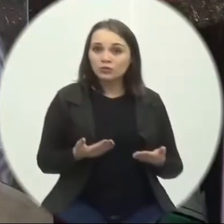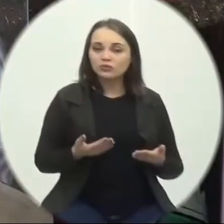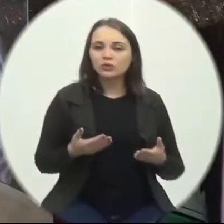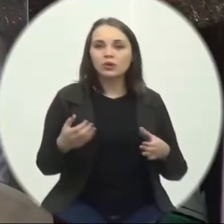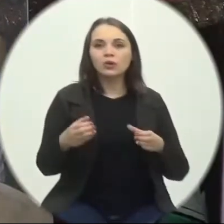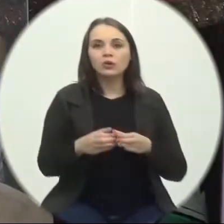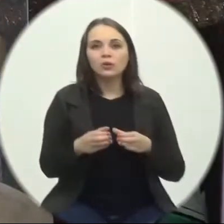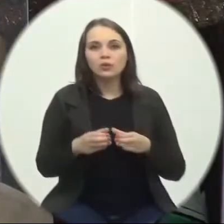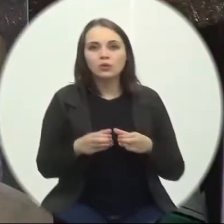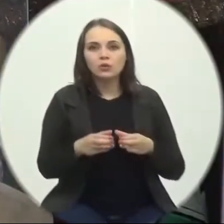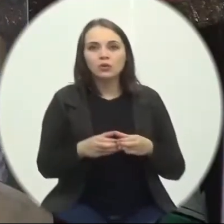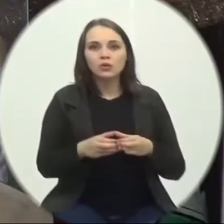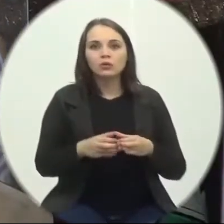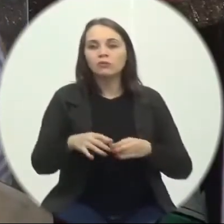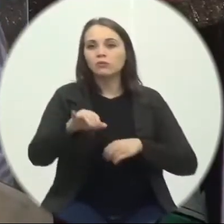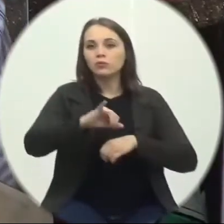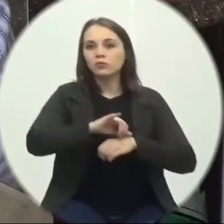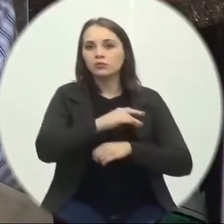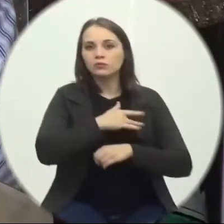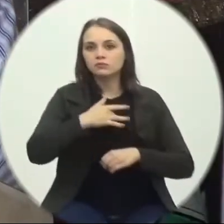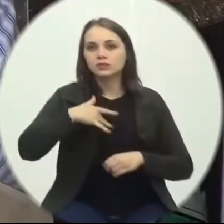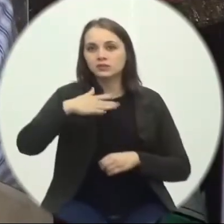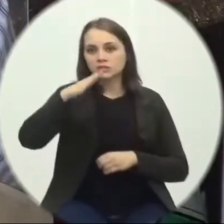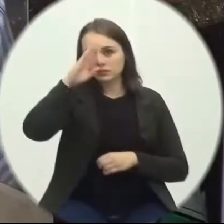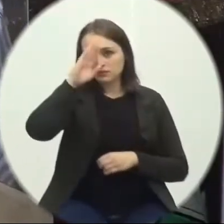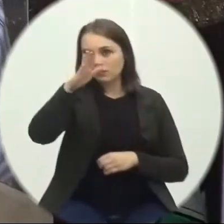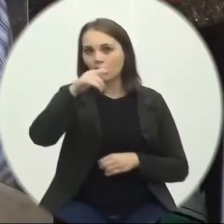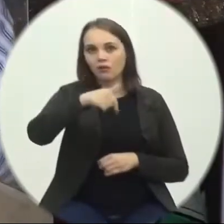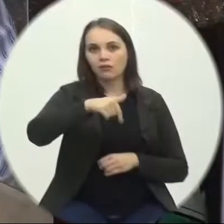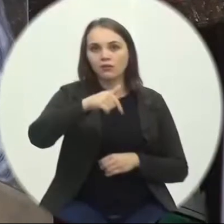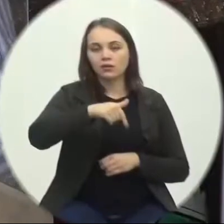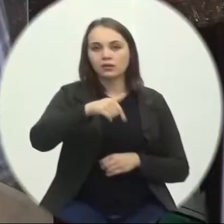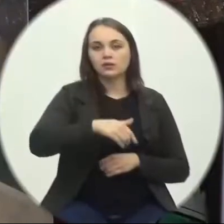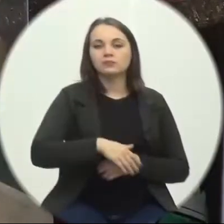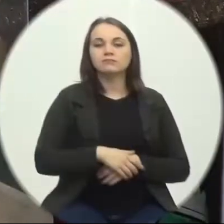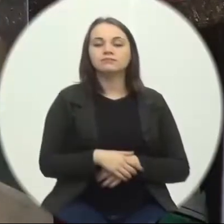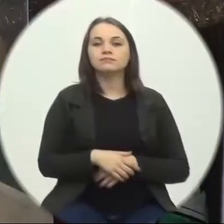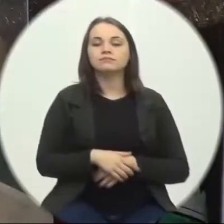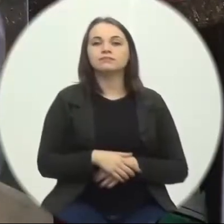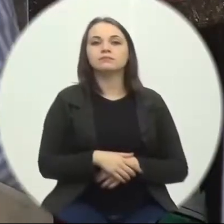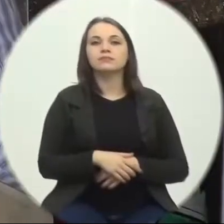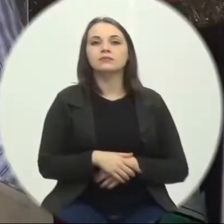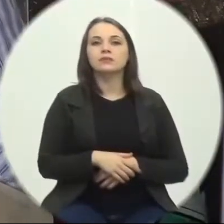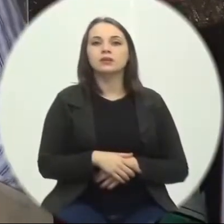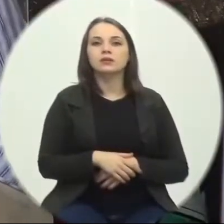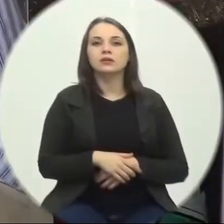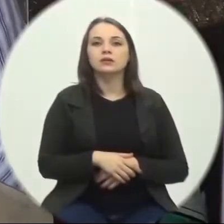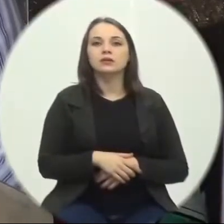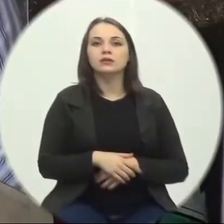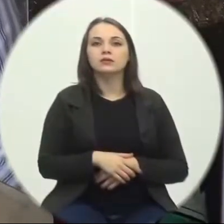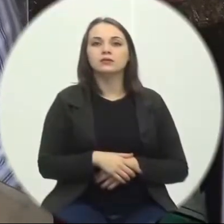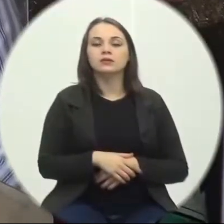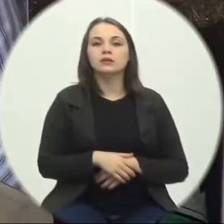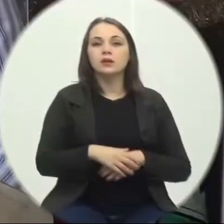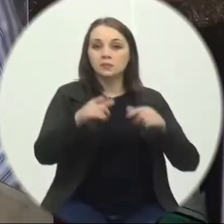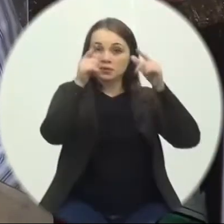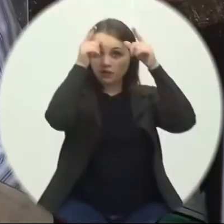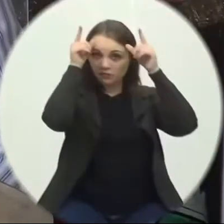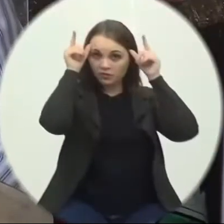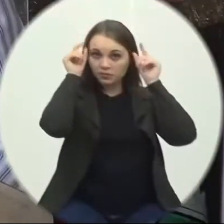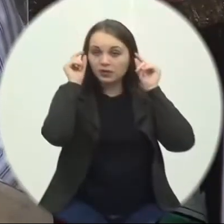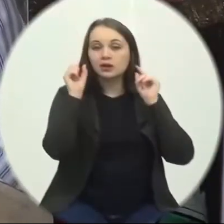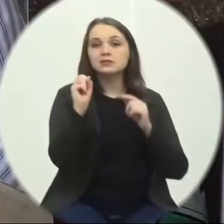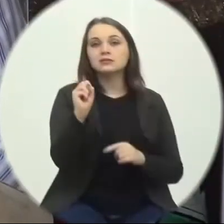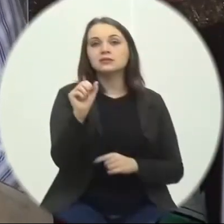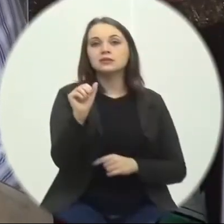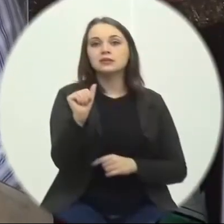equipe Da unidade central Da unidade central Aqui da Rua João Pessoa Capitaneado Pela enfermeira Sabrina Canto